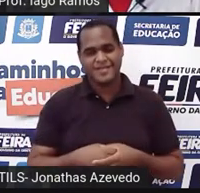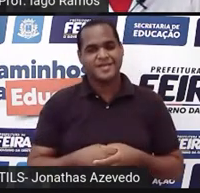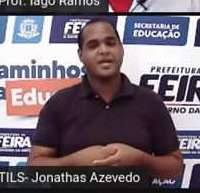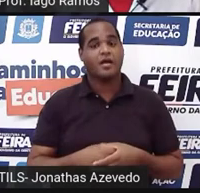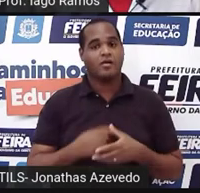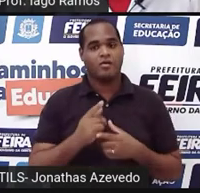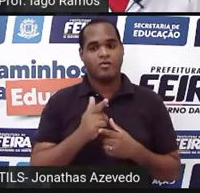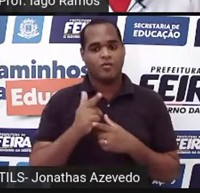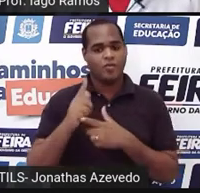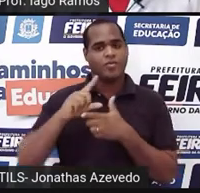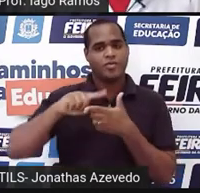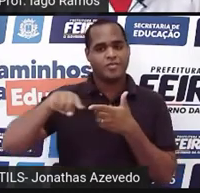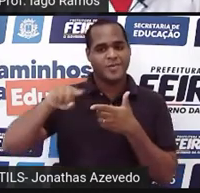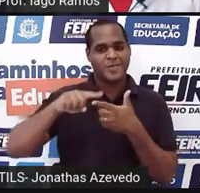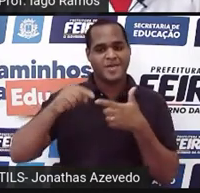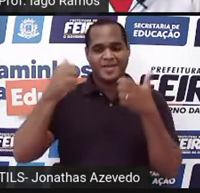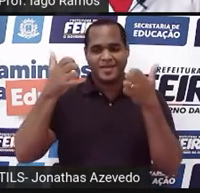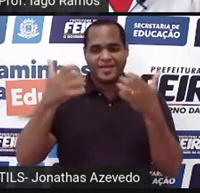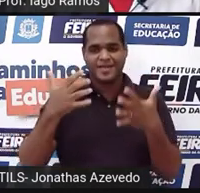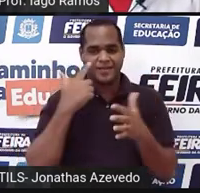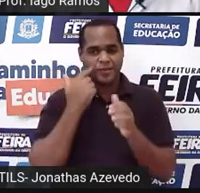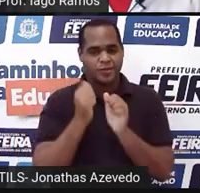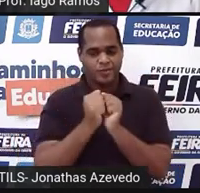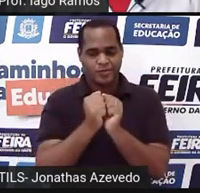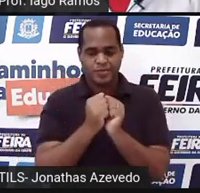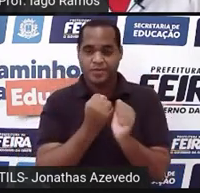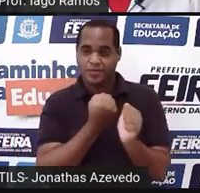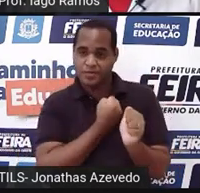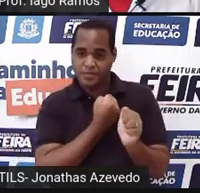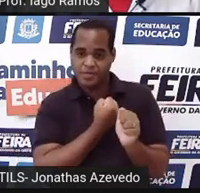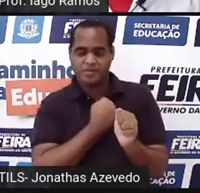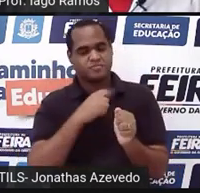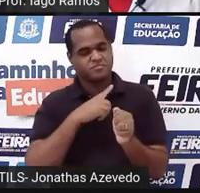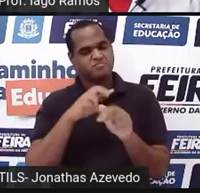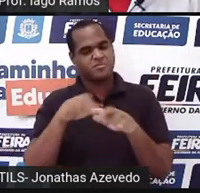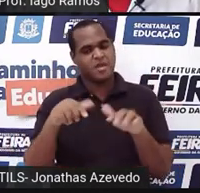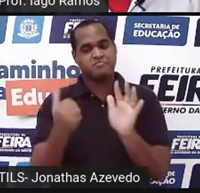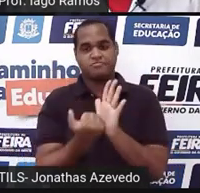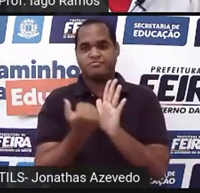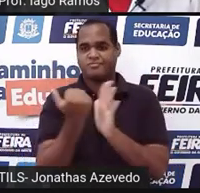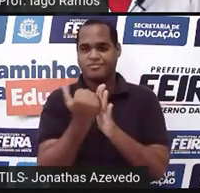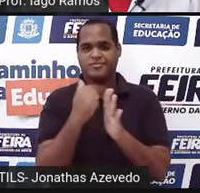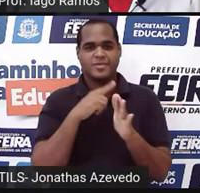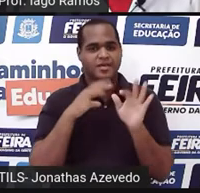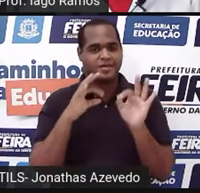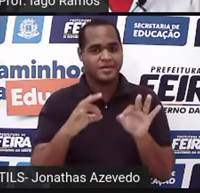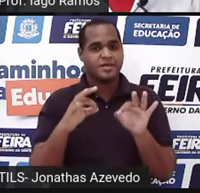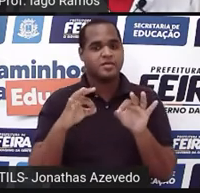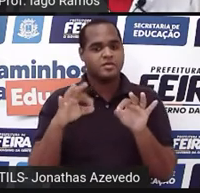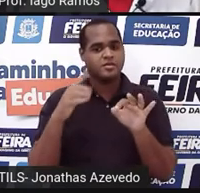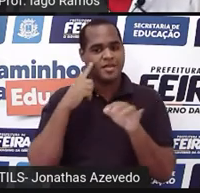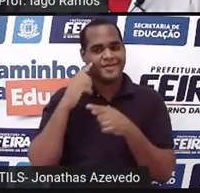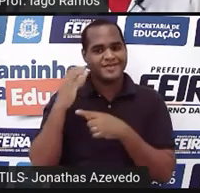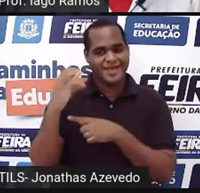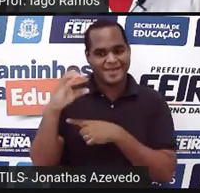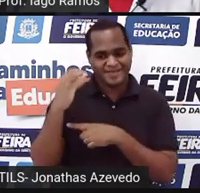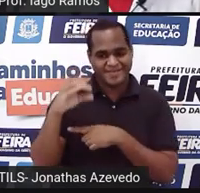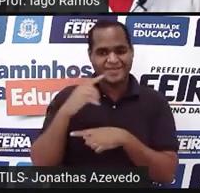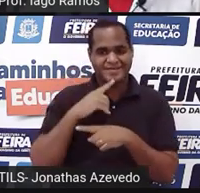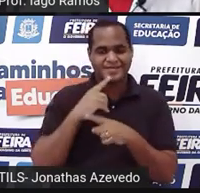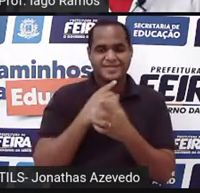outro probleminha. E veja que os números estão um pouquinho maiores agora. Certo? Então, em um evento científico,